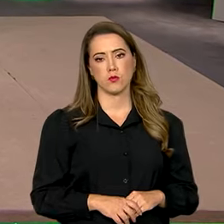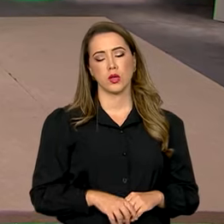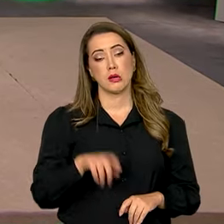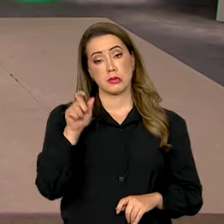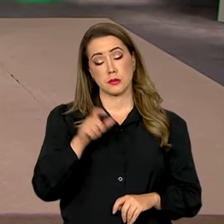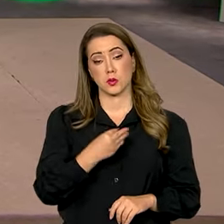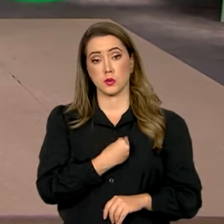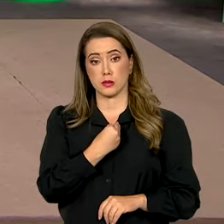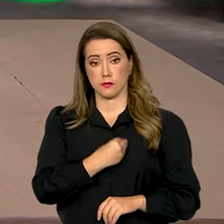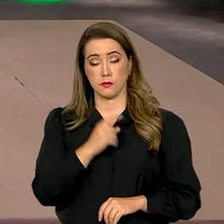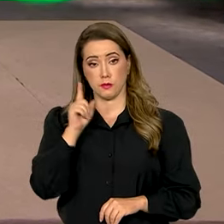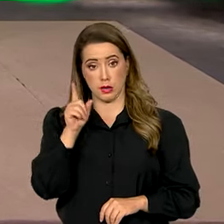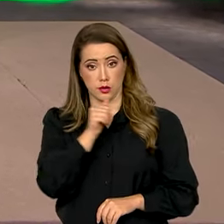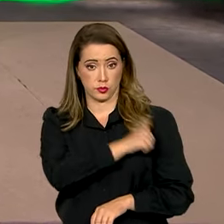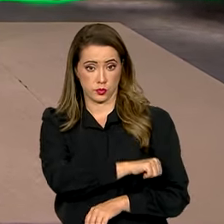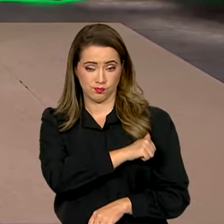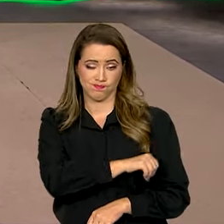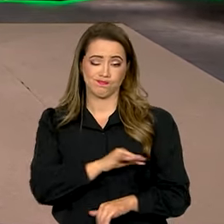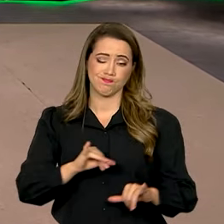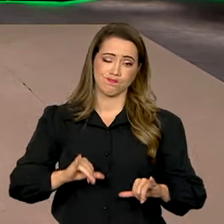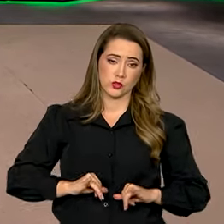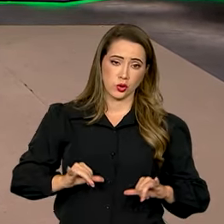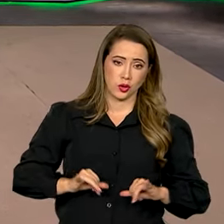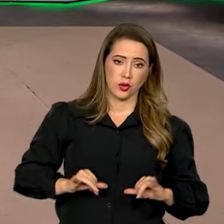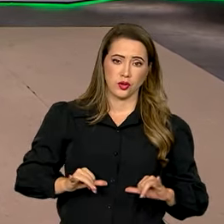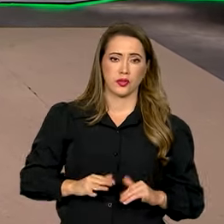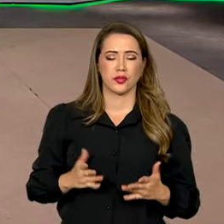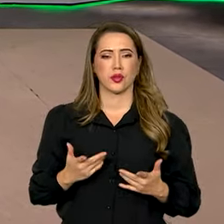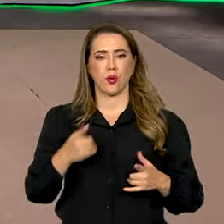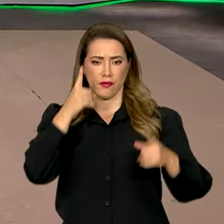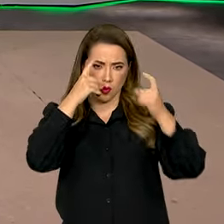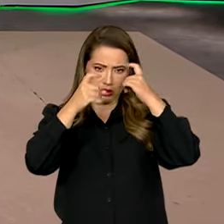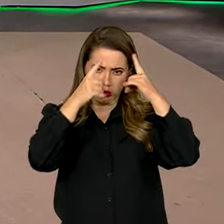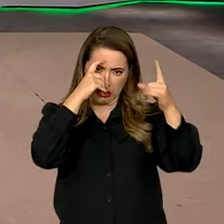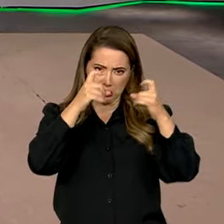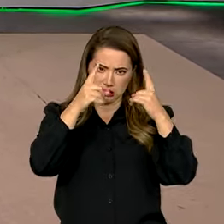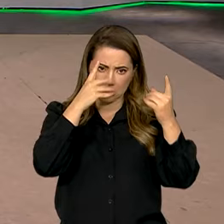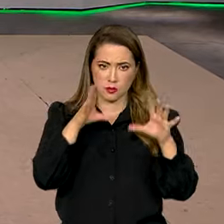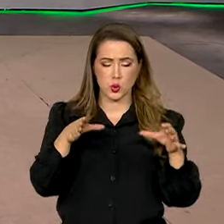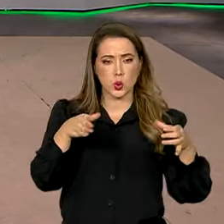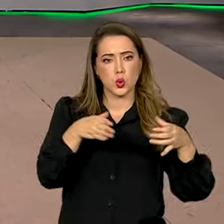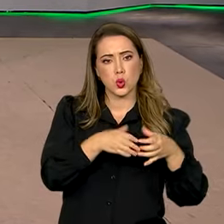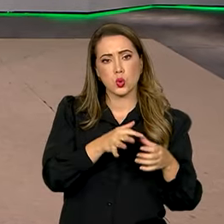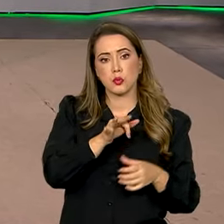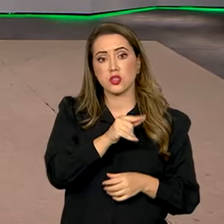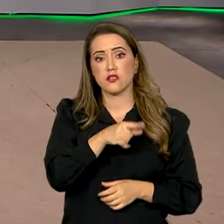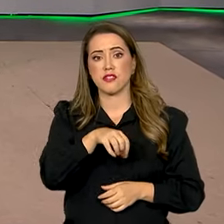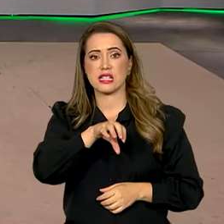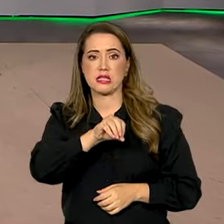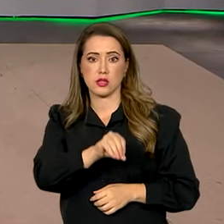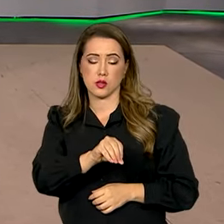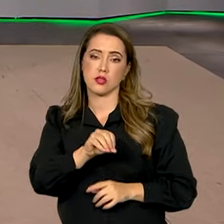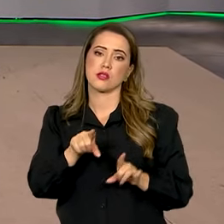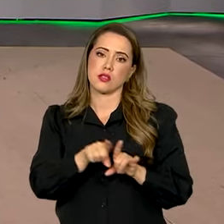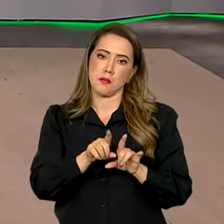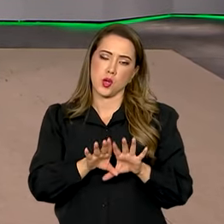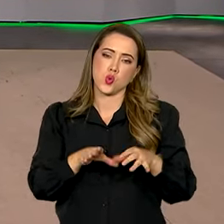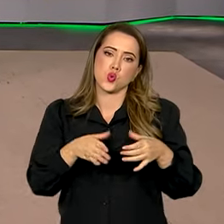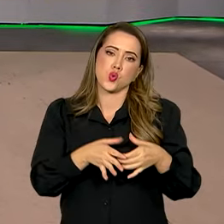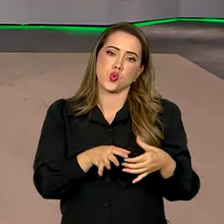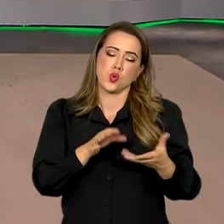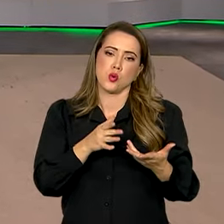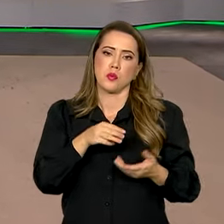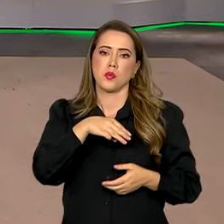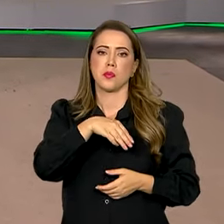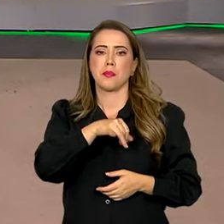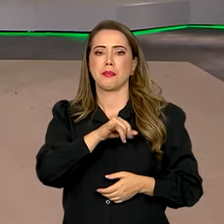Os moradores do Rio de Janeiro têm sofrido com recentes atos de violência praticados por integrantes de facções e milícias. E